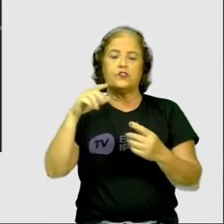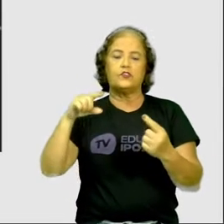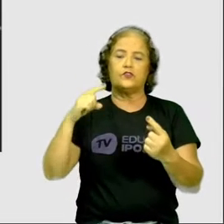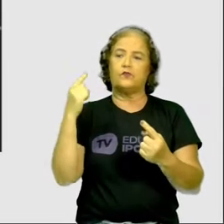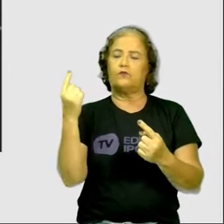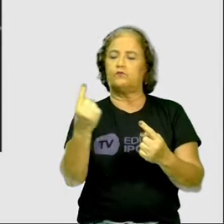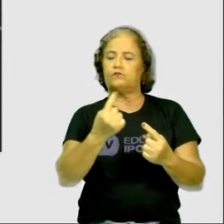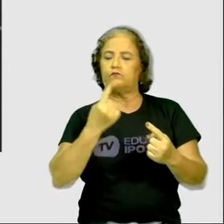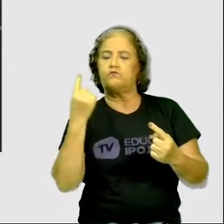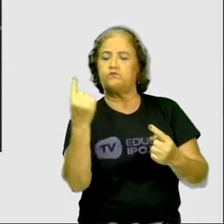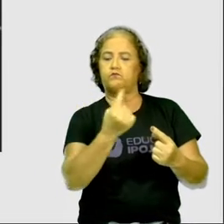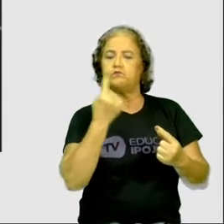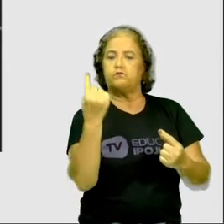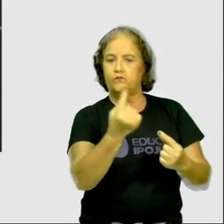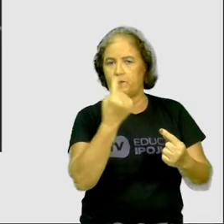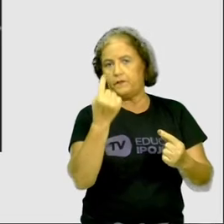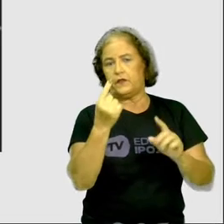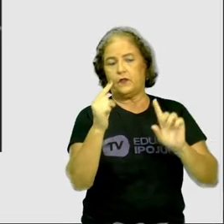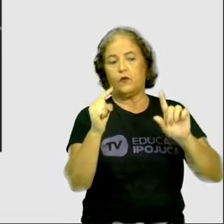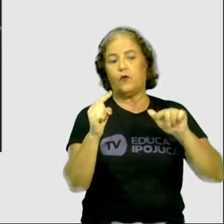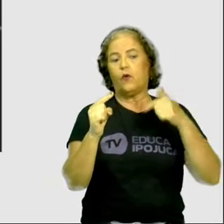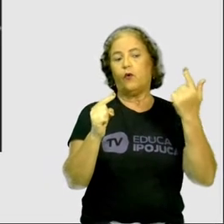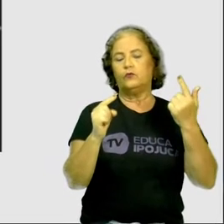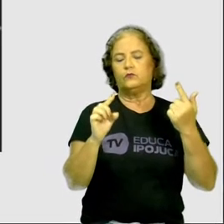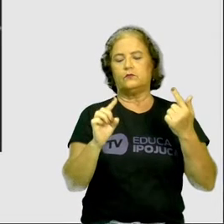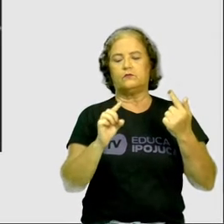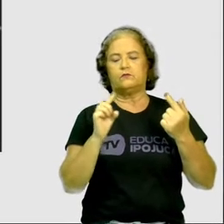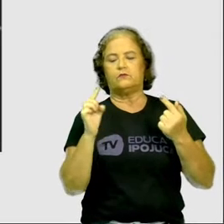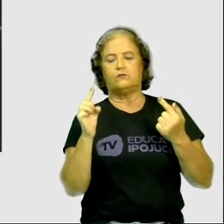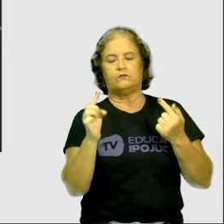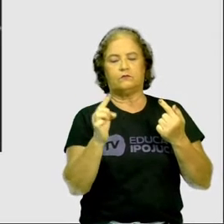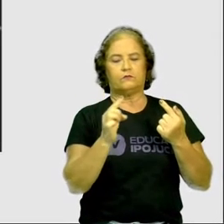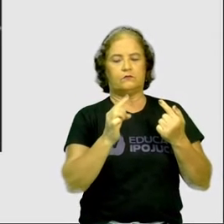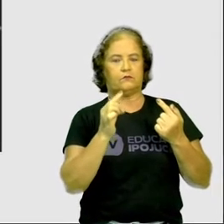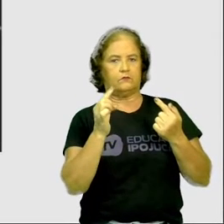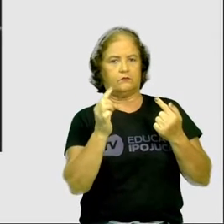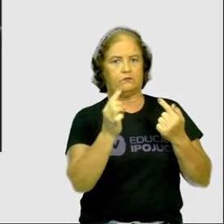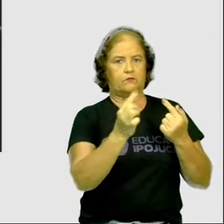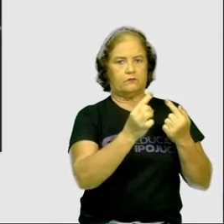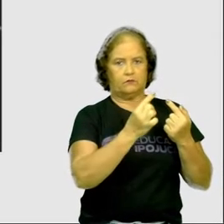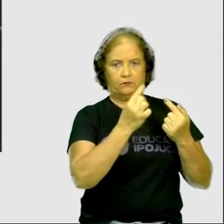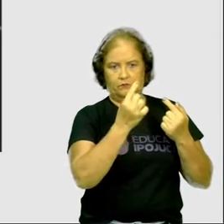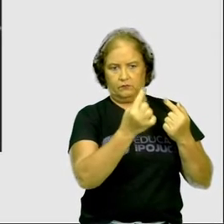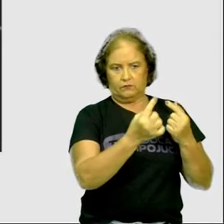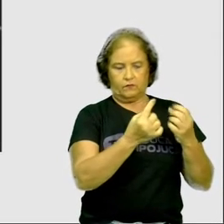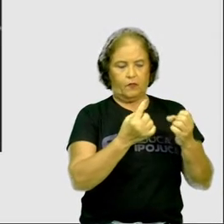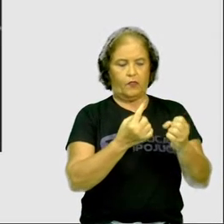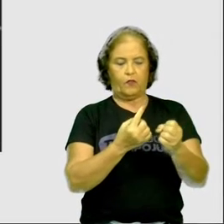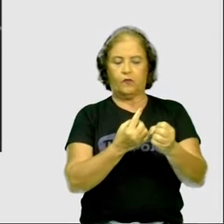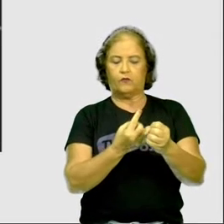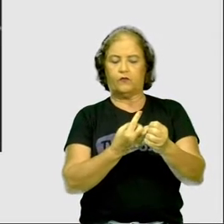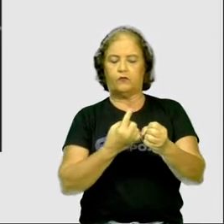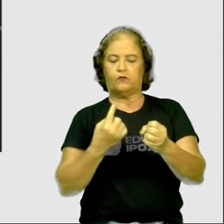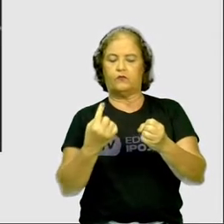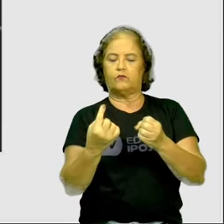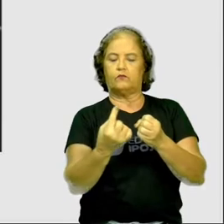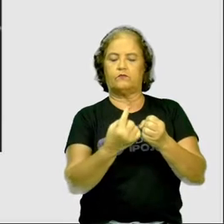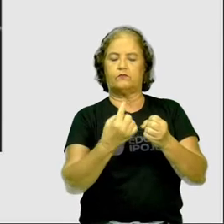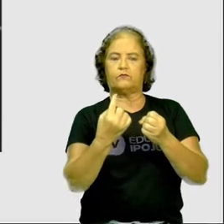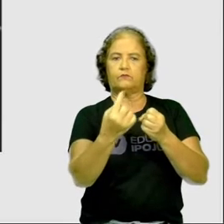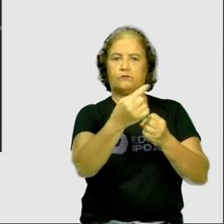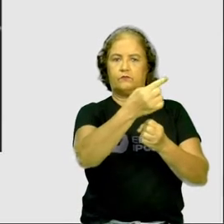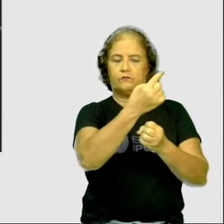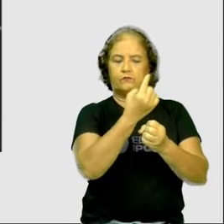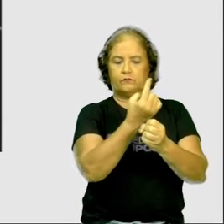outros, eles giram mais devagar. Então, esse giro ao redor do Sol é o que